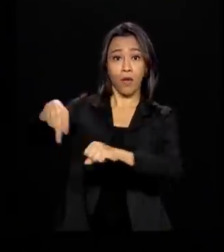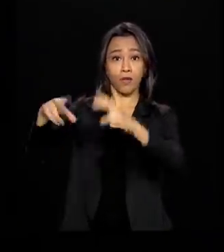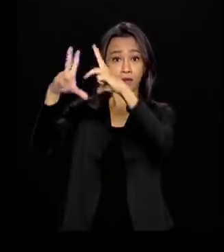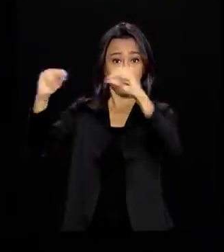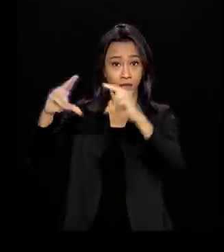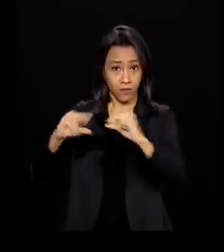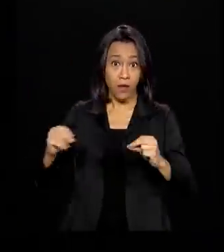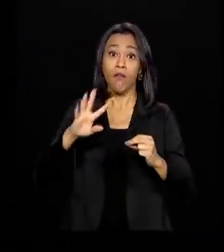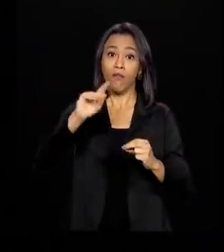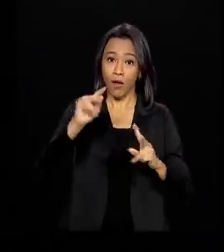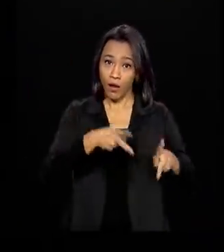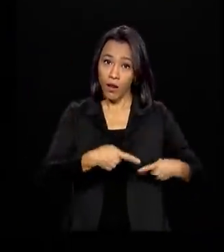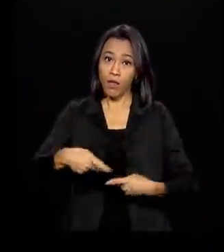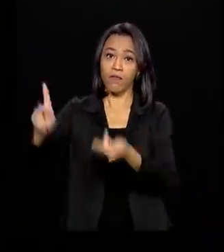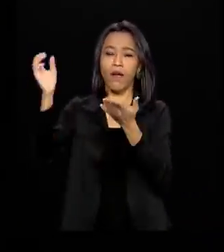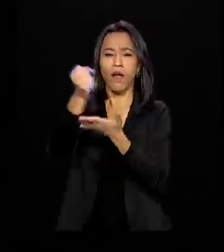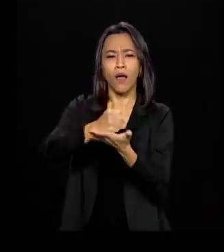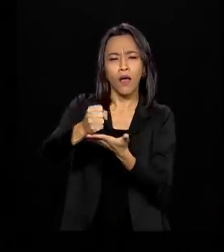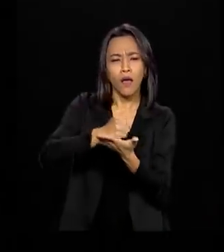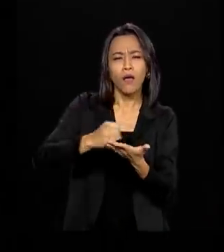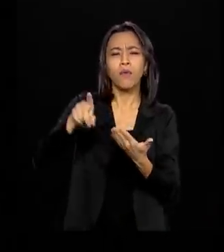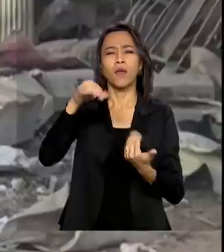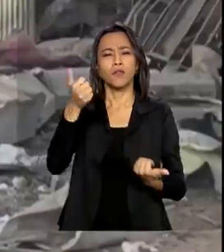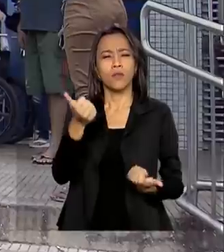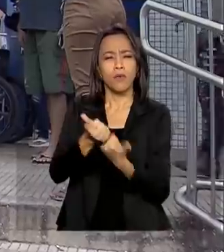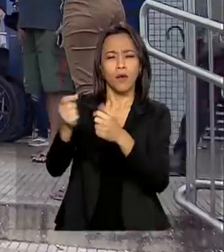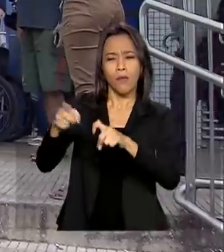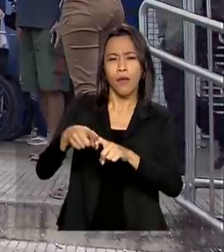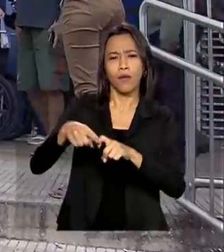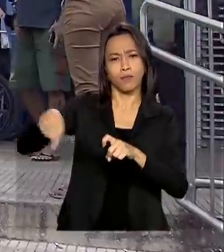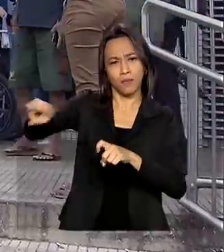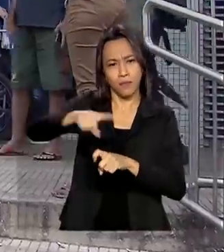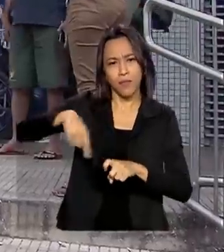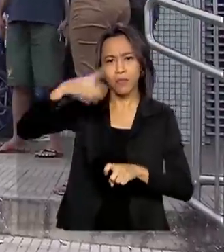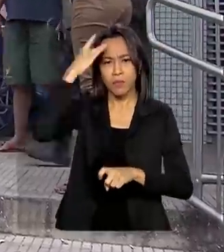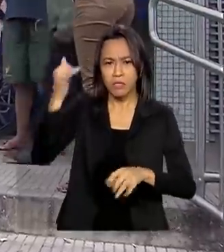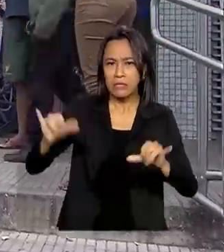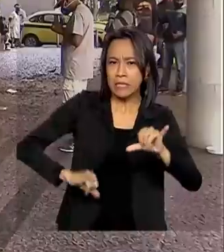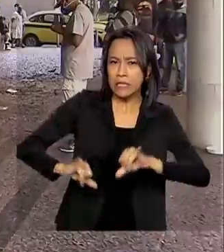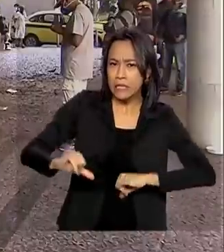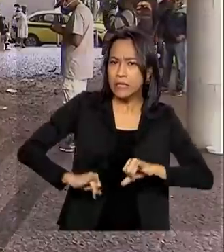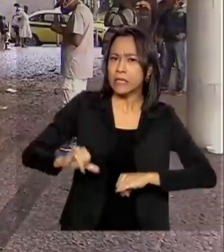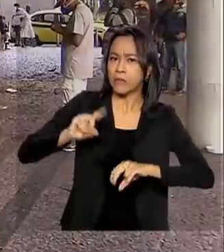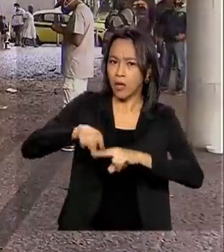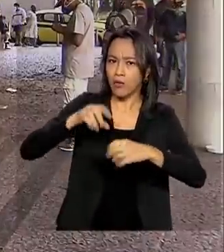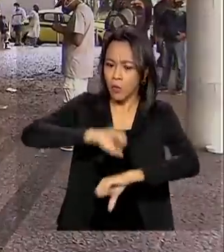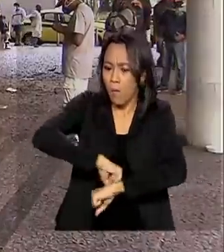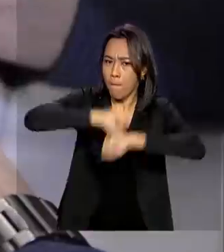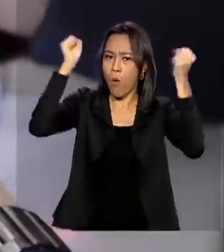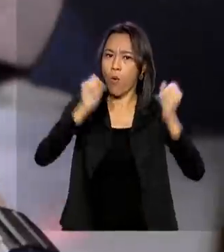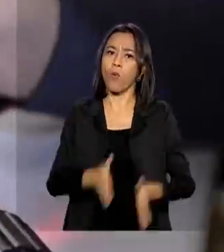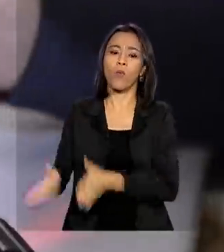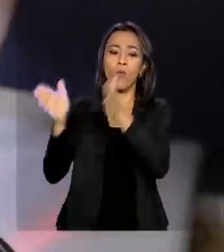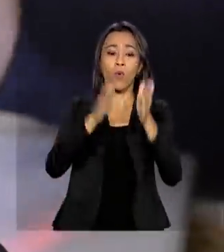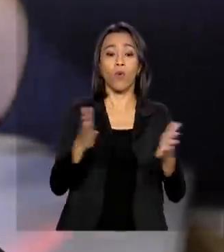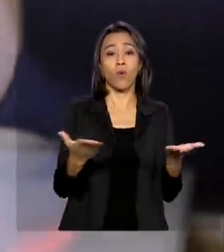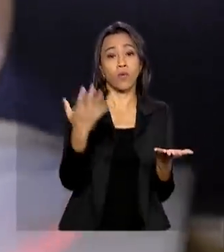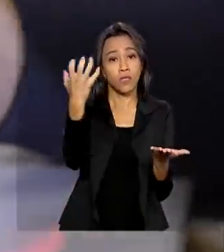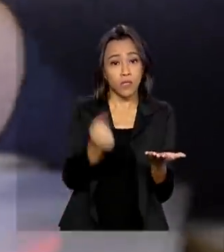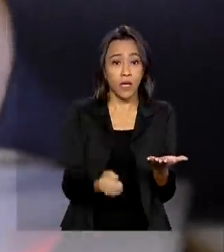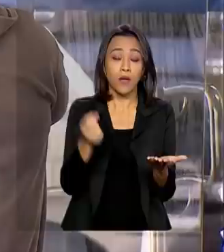medicamentos e alimentos para as vítimas da explosão. Caixa libera hoje novos créditos do saque emergencial do